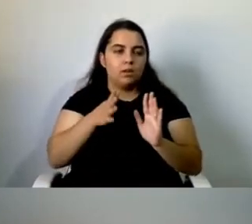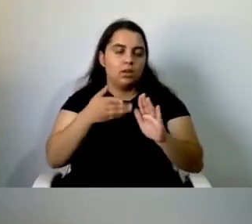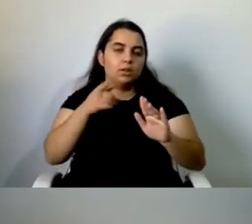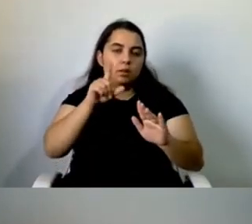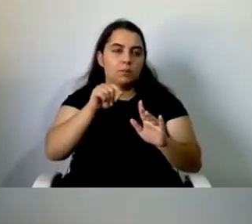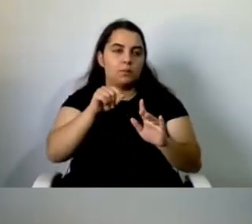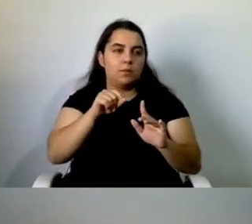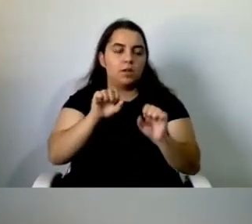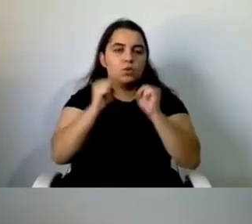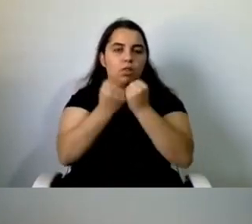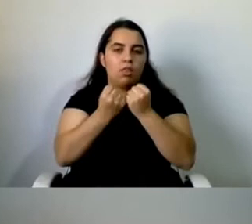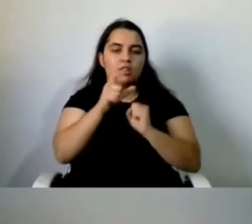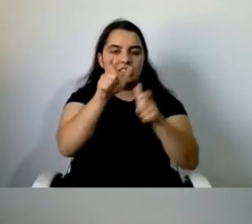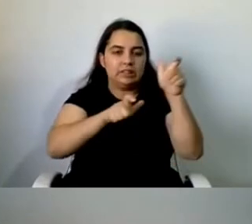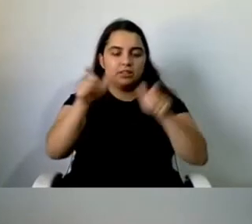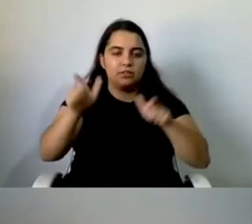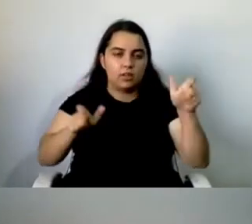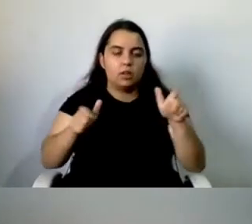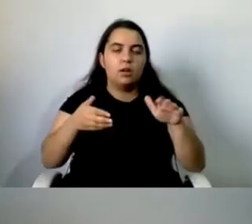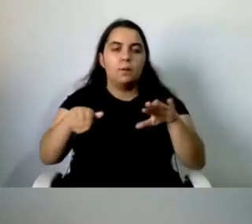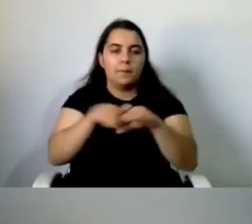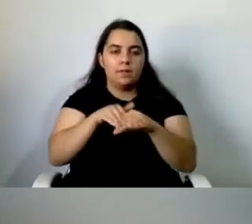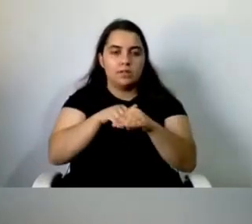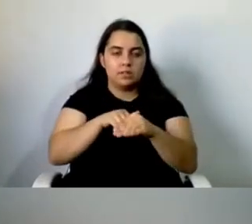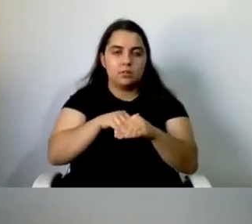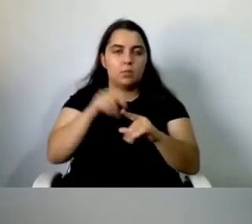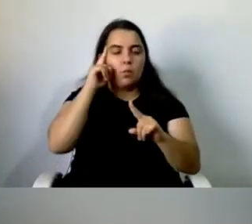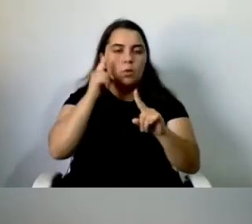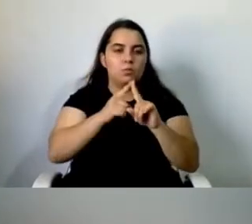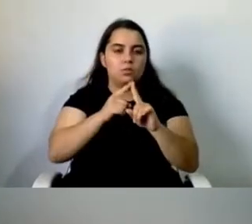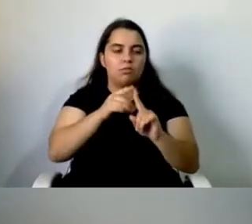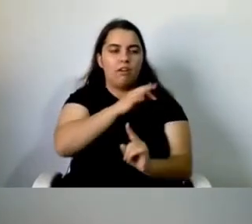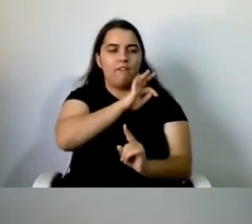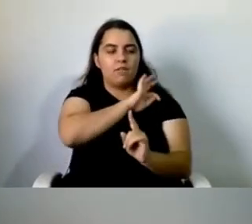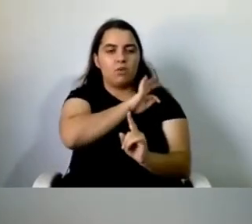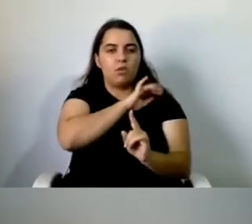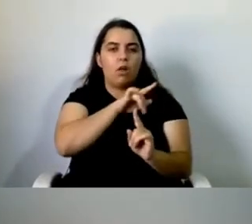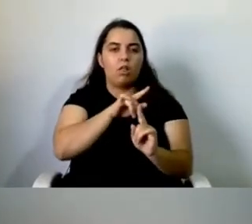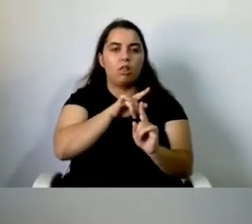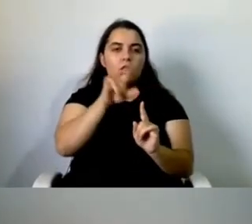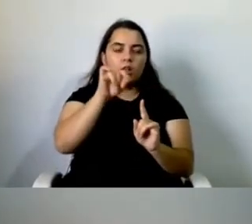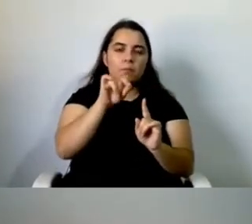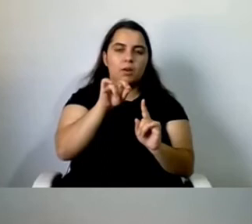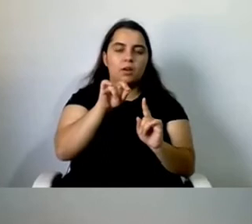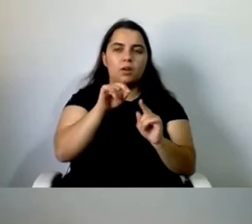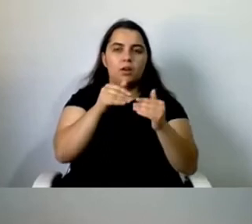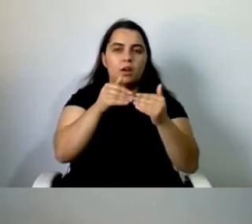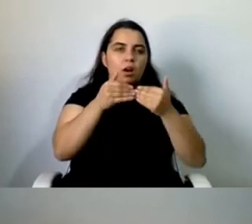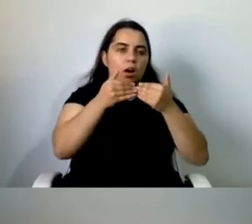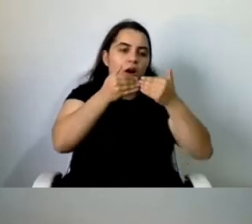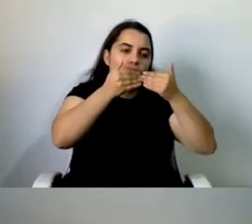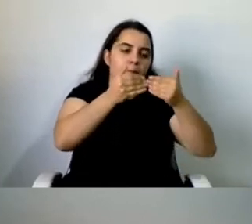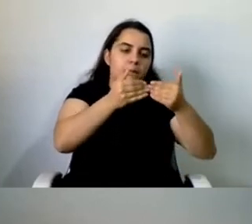força para que as faculdades também comecem a abrir as portas às